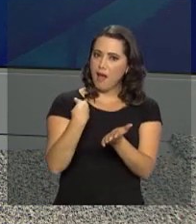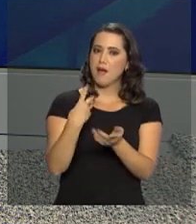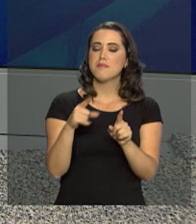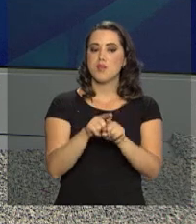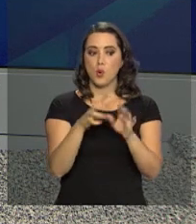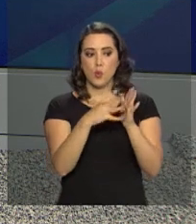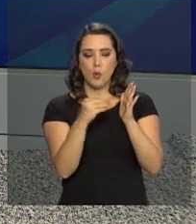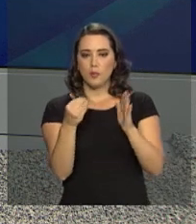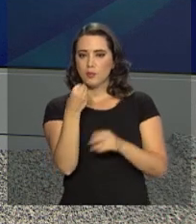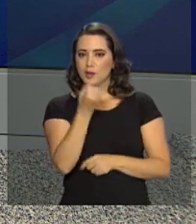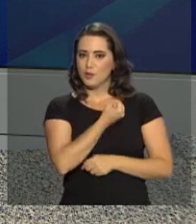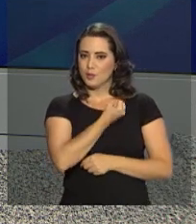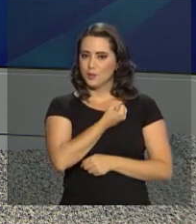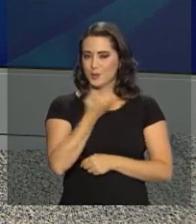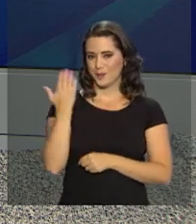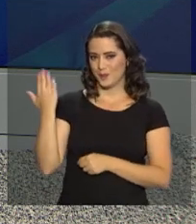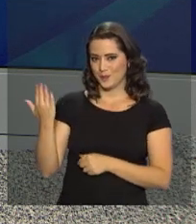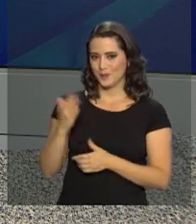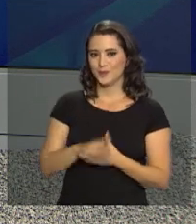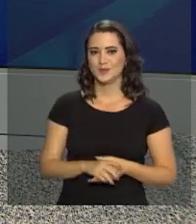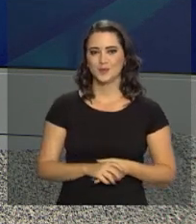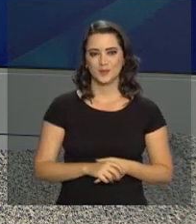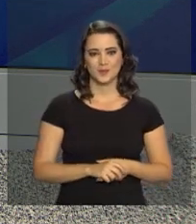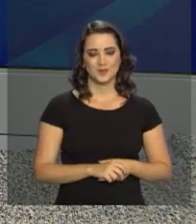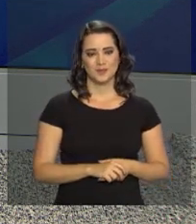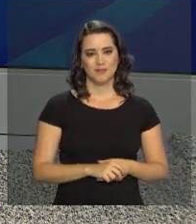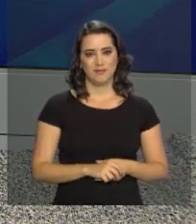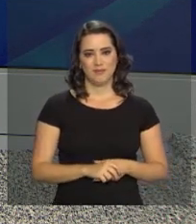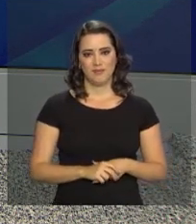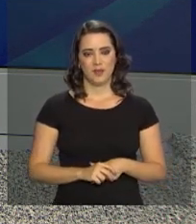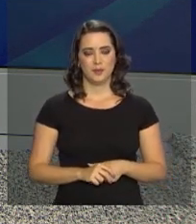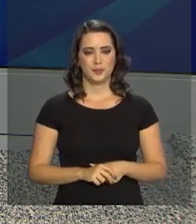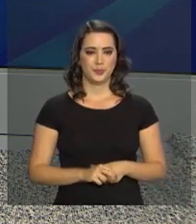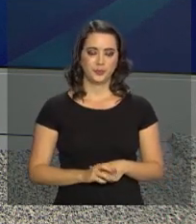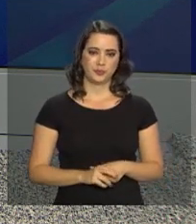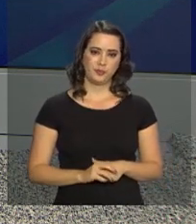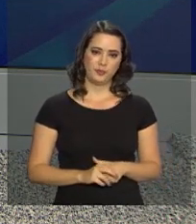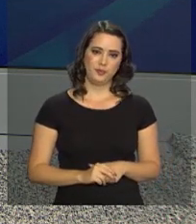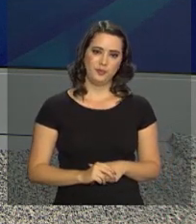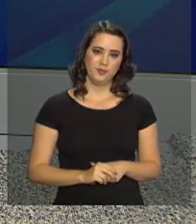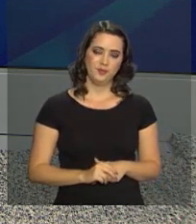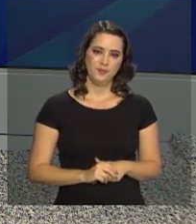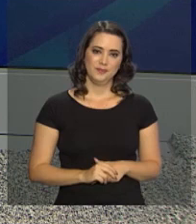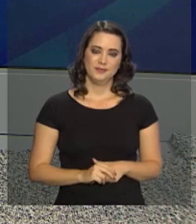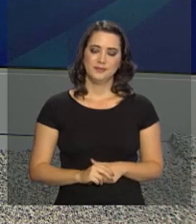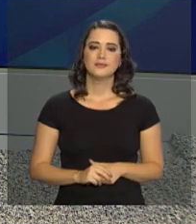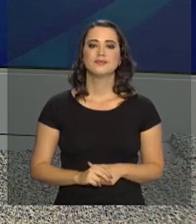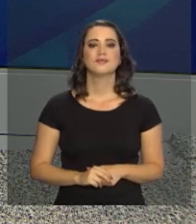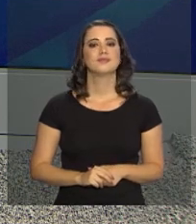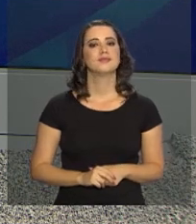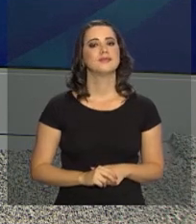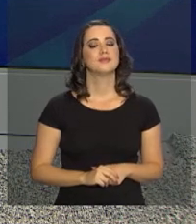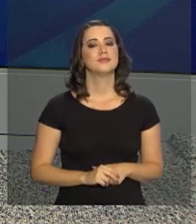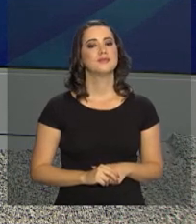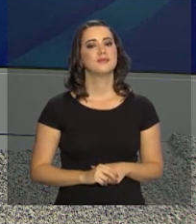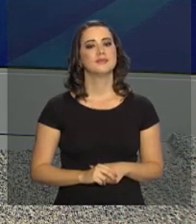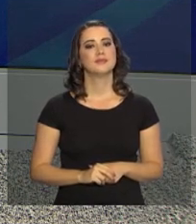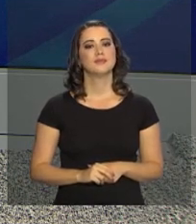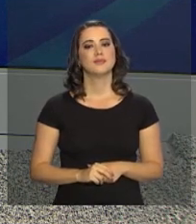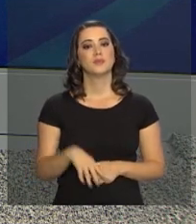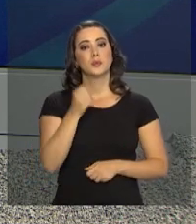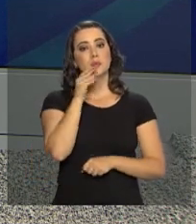para o nosso WhatsApp. Então, anote aí. É 99867 8787.